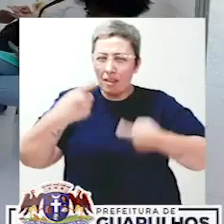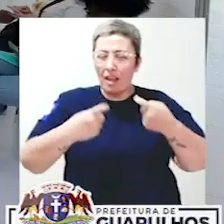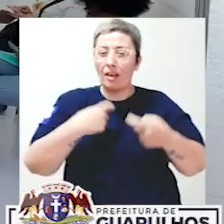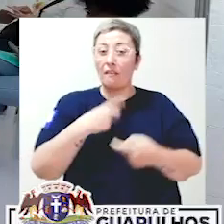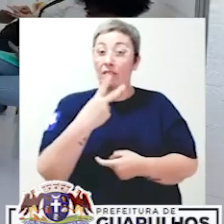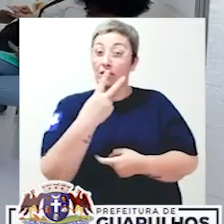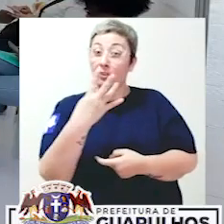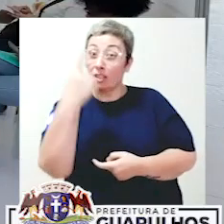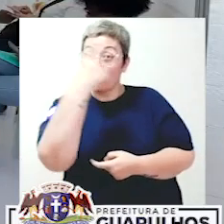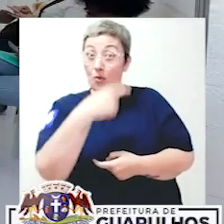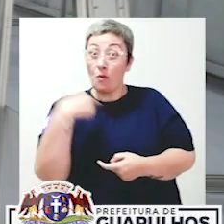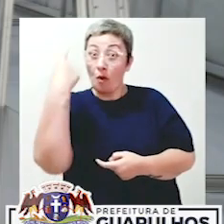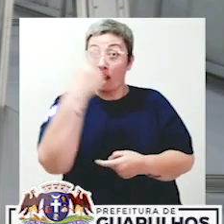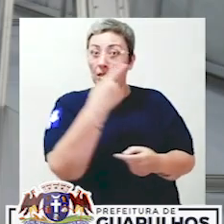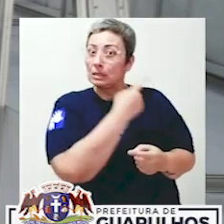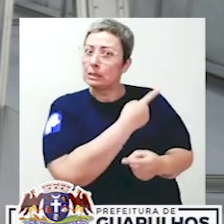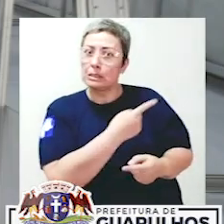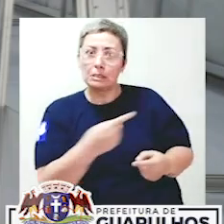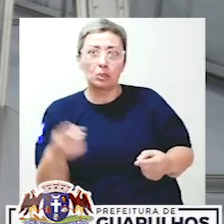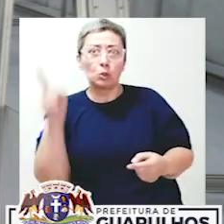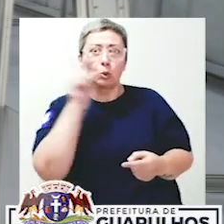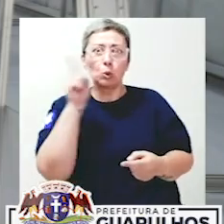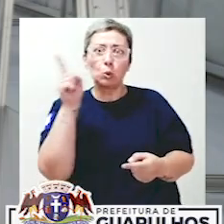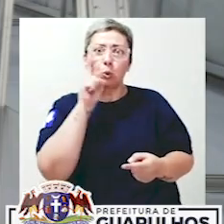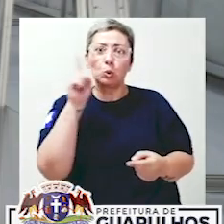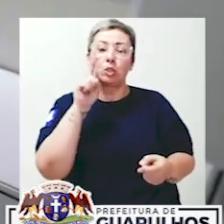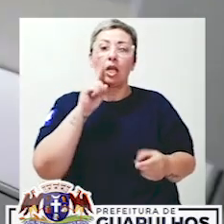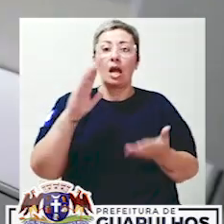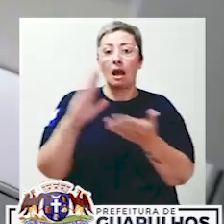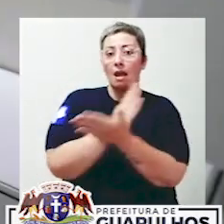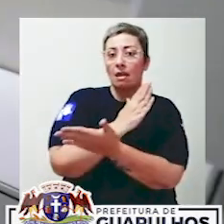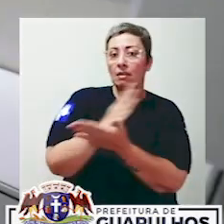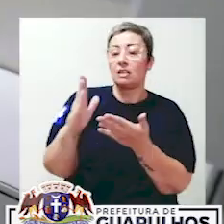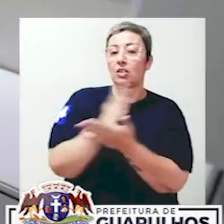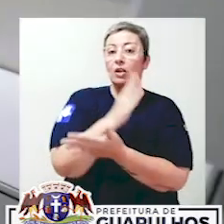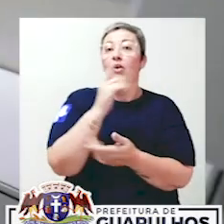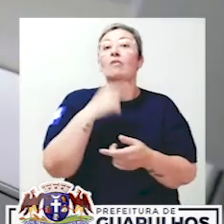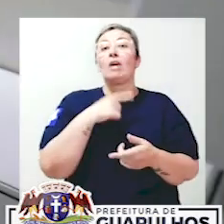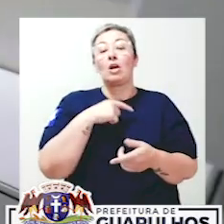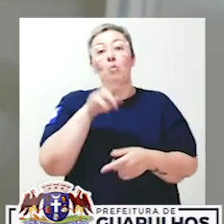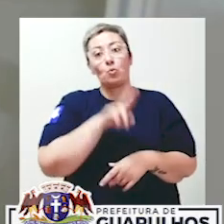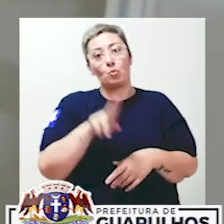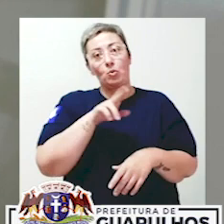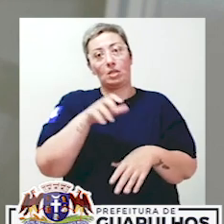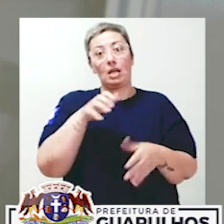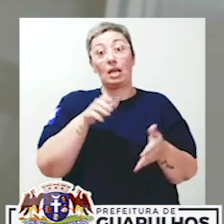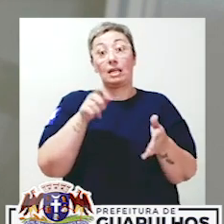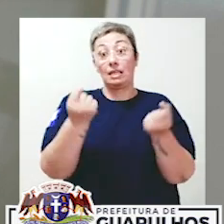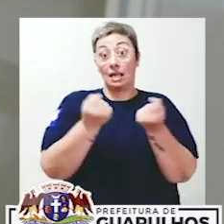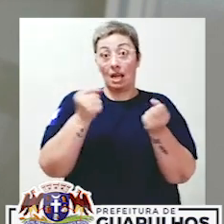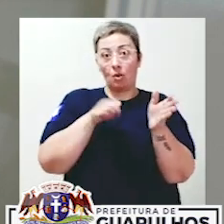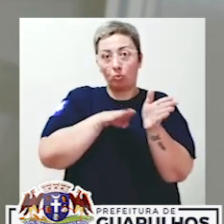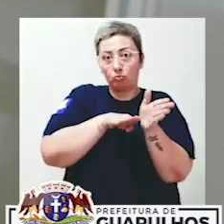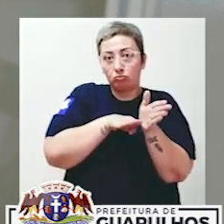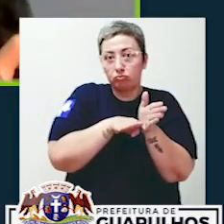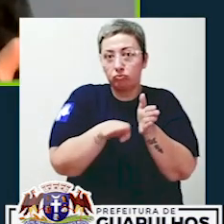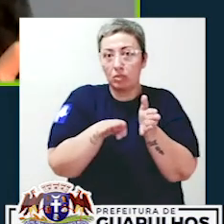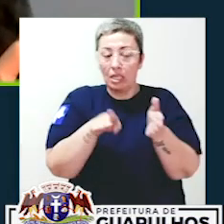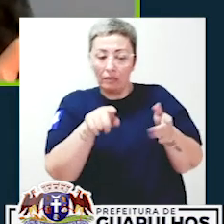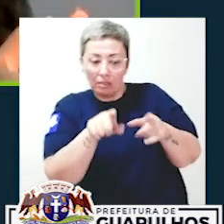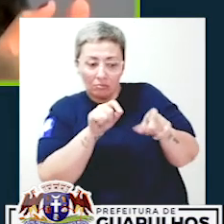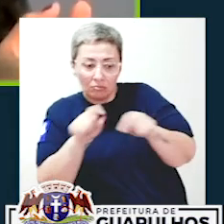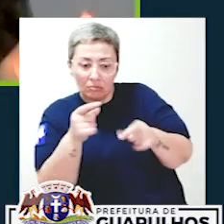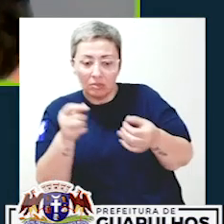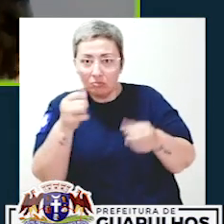24 horas por dia, 7 dias por semana. A triagem será realizada no sistema Drive-Thru. Teremos um espaço